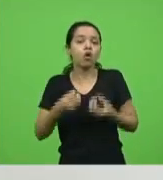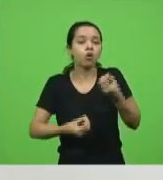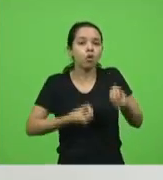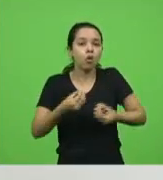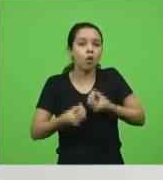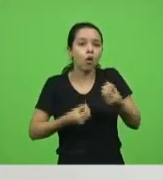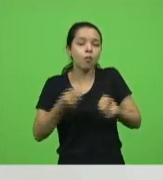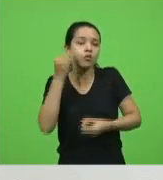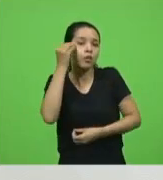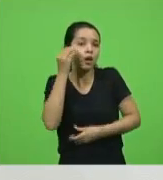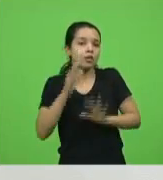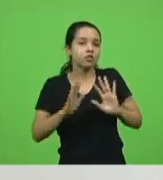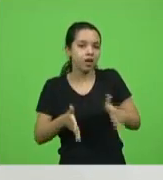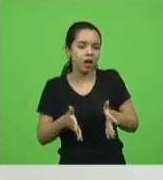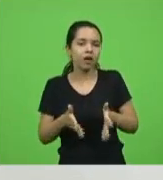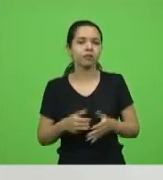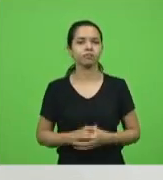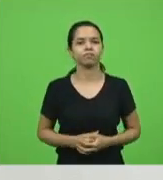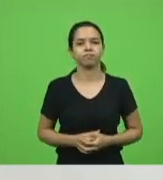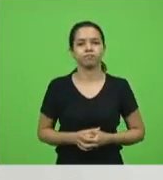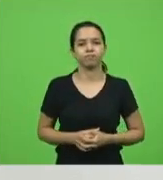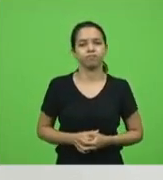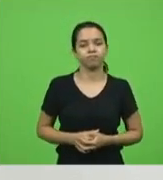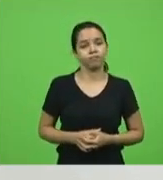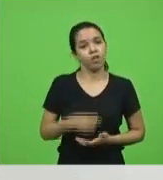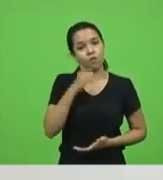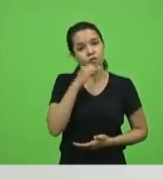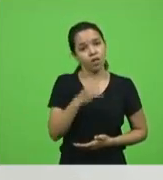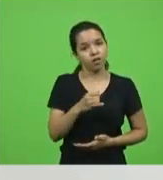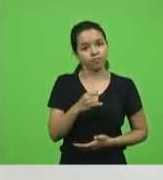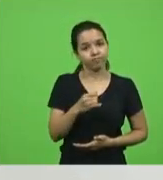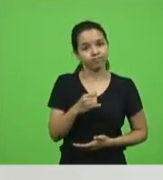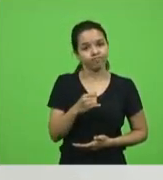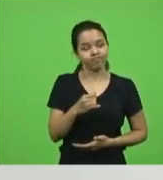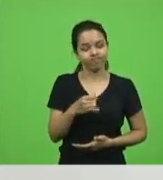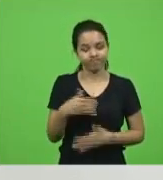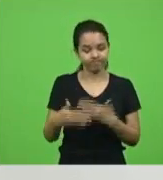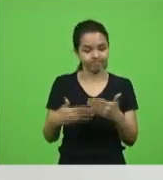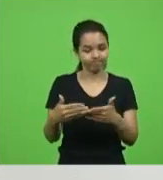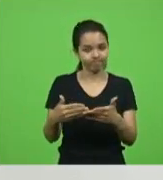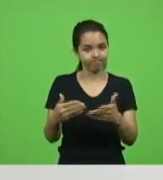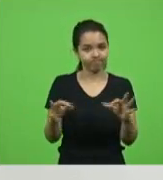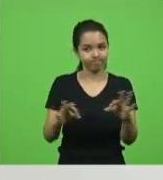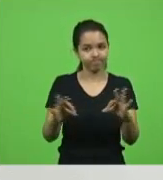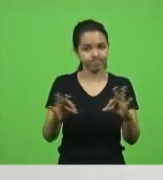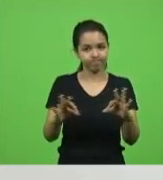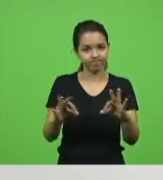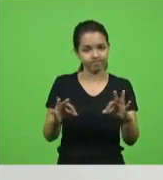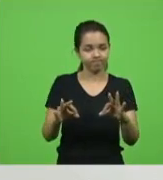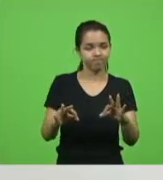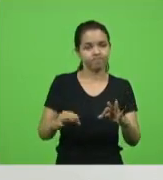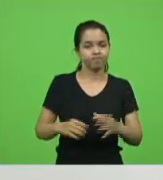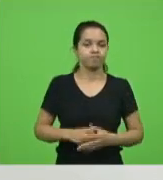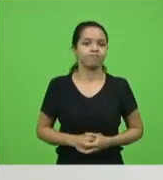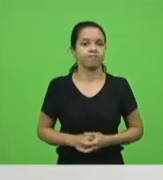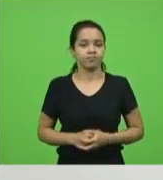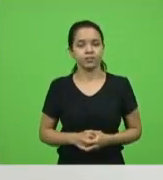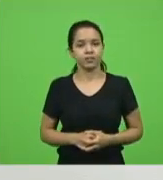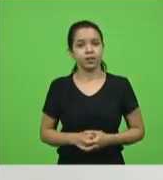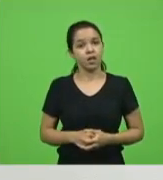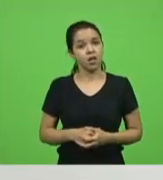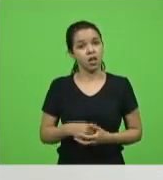veteranos, que eu gosto de chamar de veteranos, vou dizer para vocês nada, nem nessa, eu acredito que mais uns 10